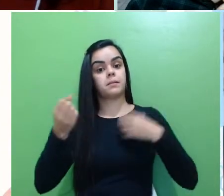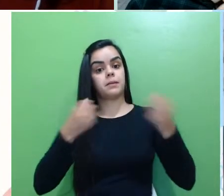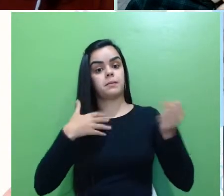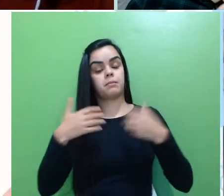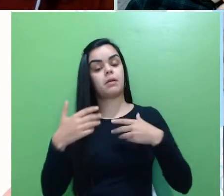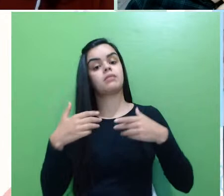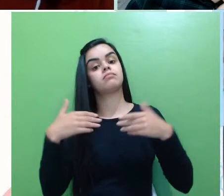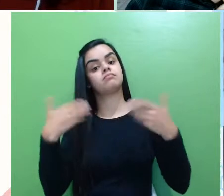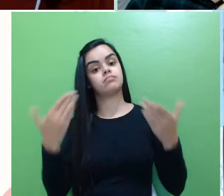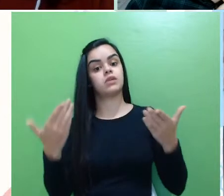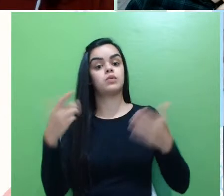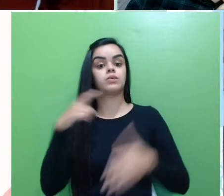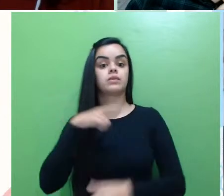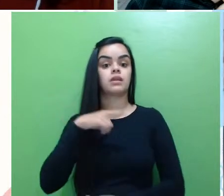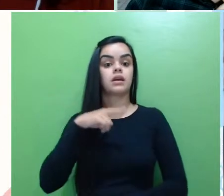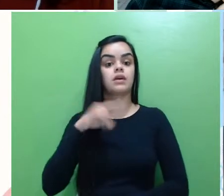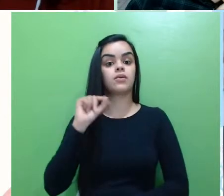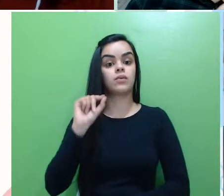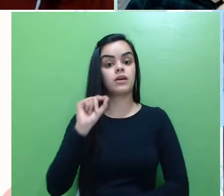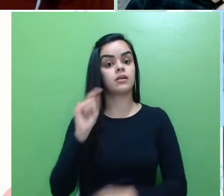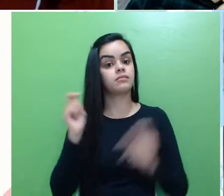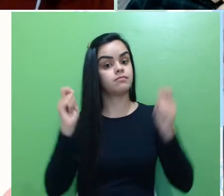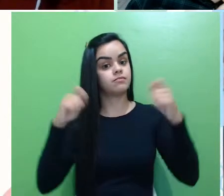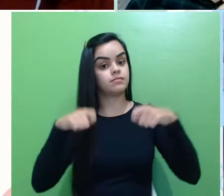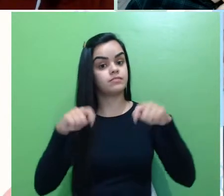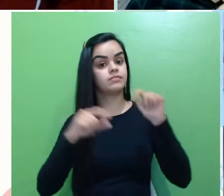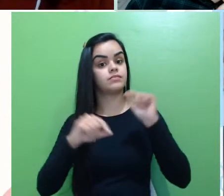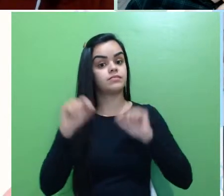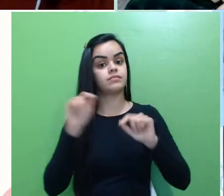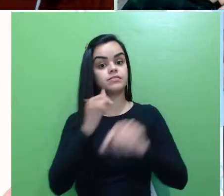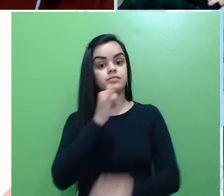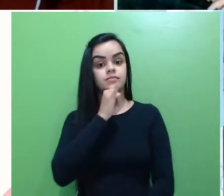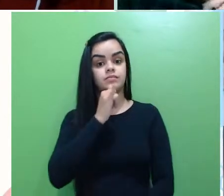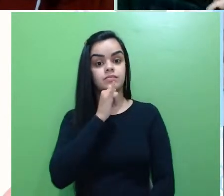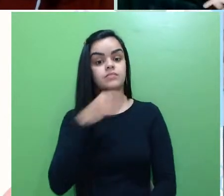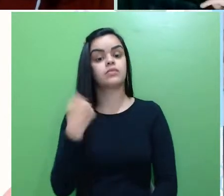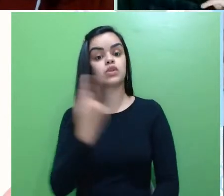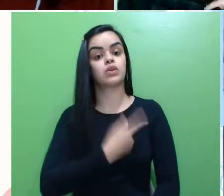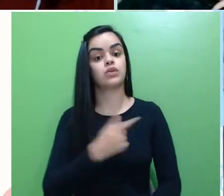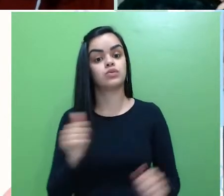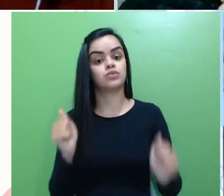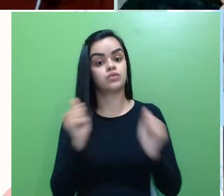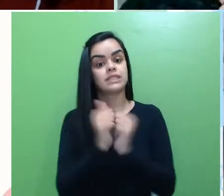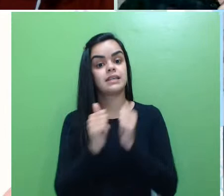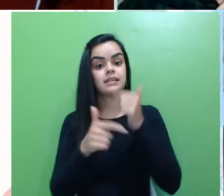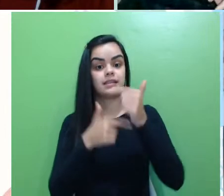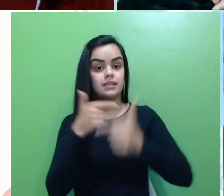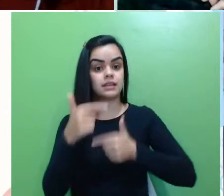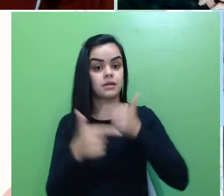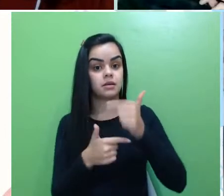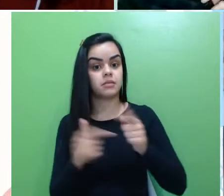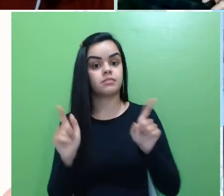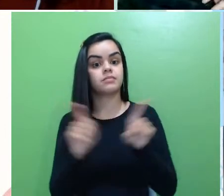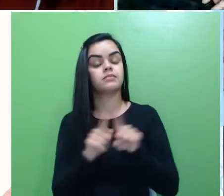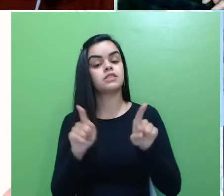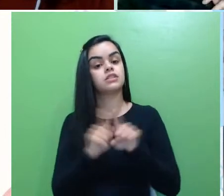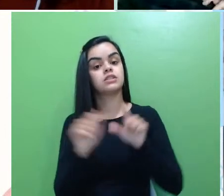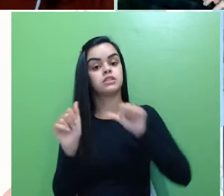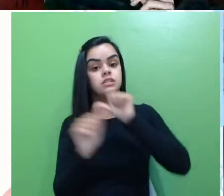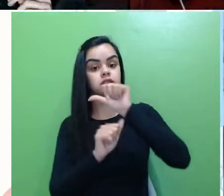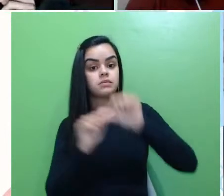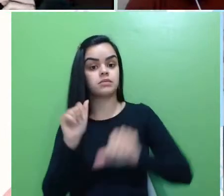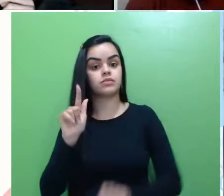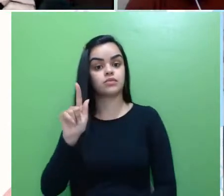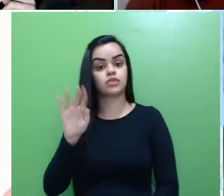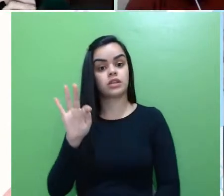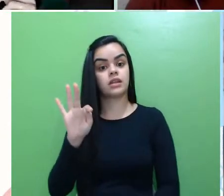existe, né, a possibilidade, por exemplo, da gente juntar trabalhos, da gente transformar um GT